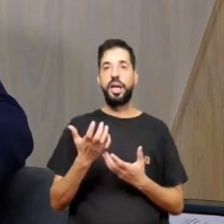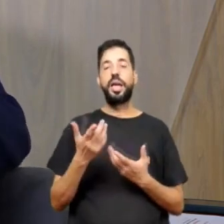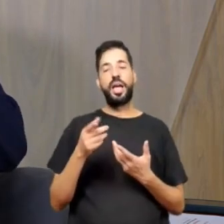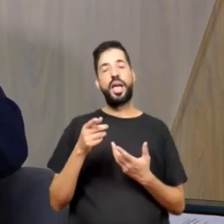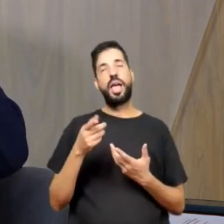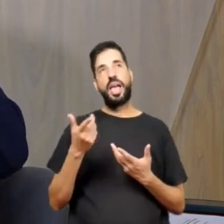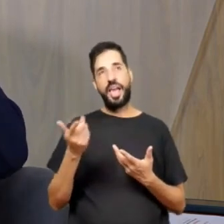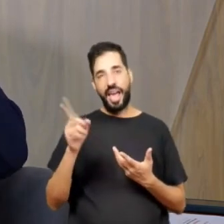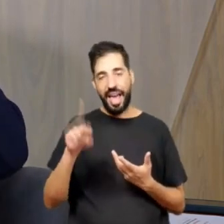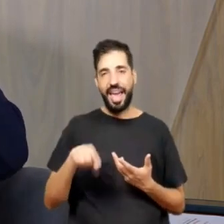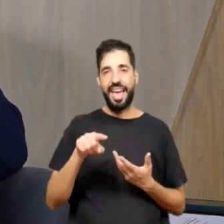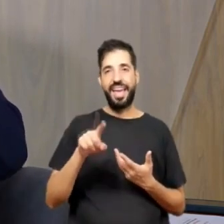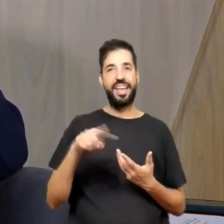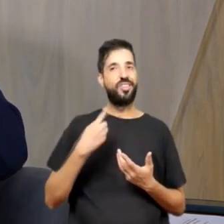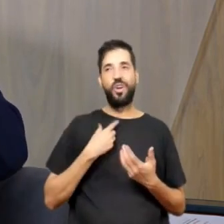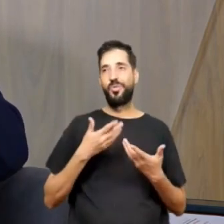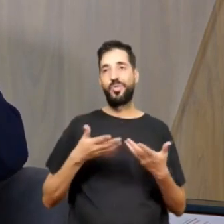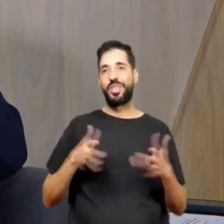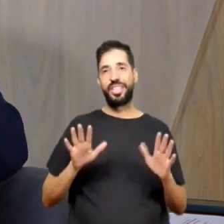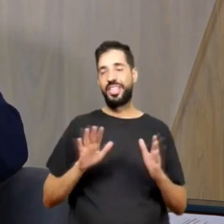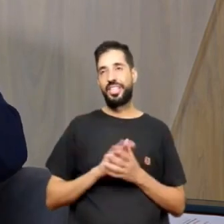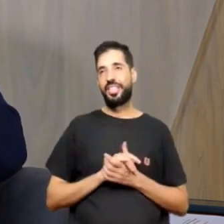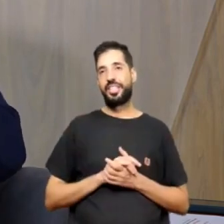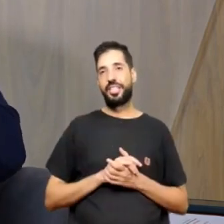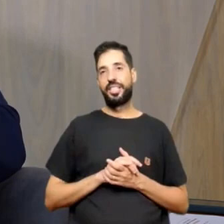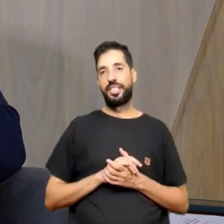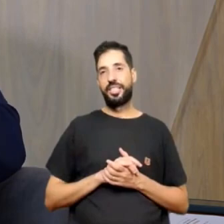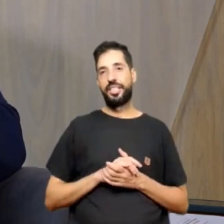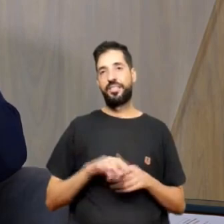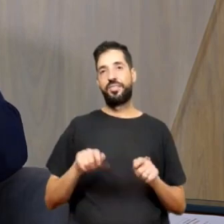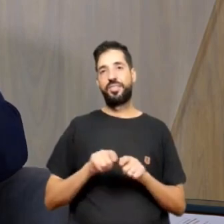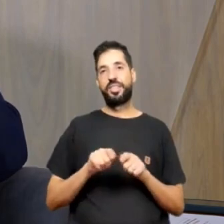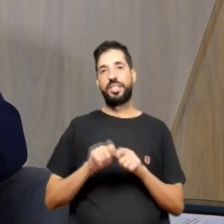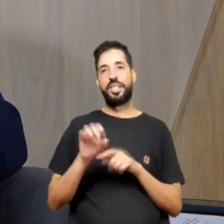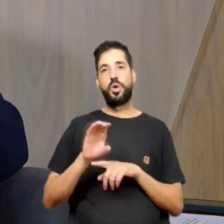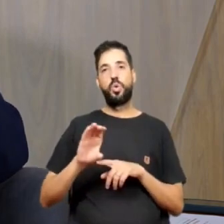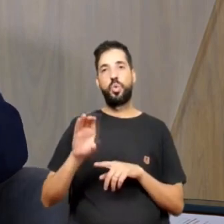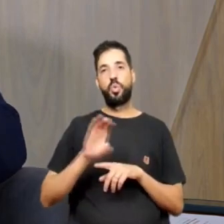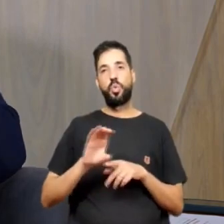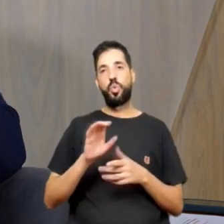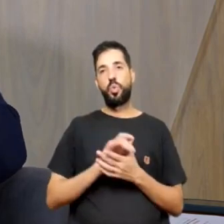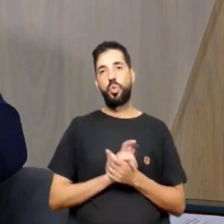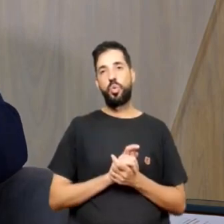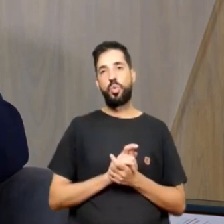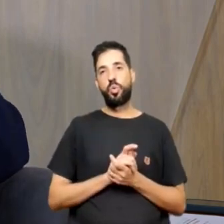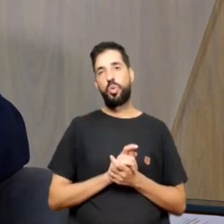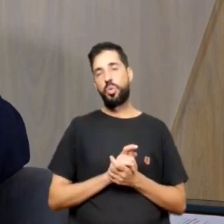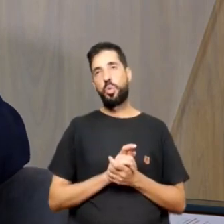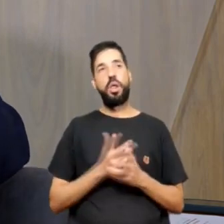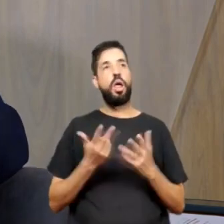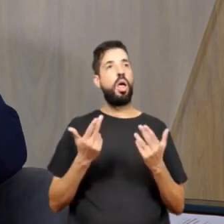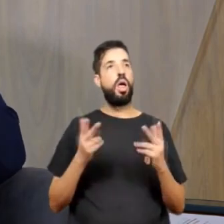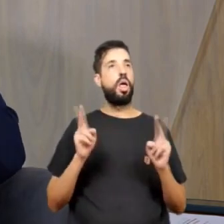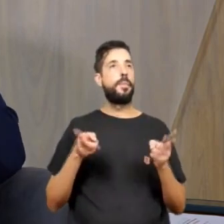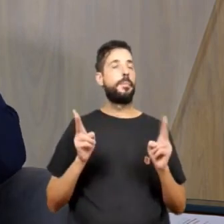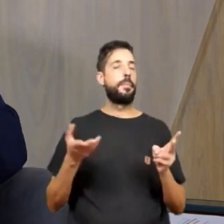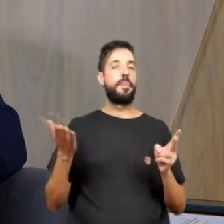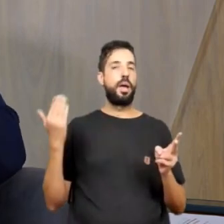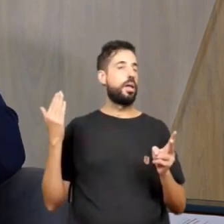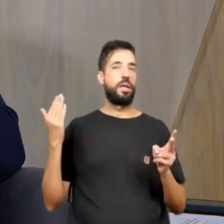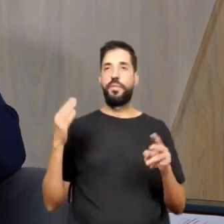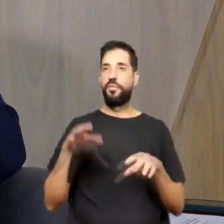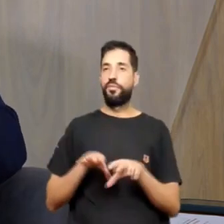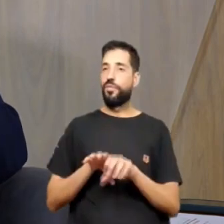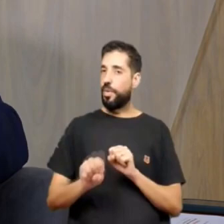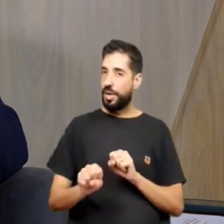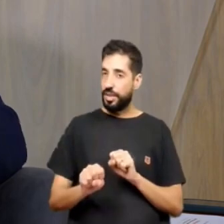a gente não queria fazer um curso mais do mesmo, não era de formação, mas era, na